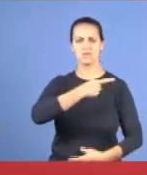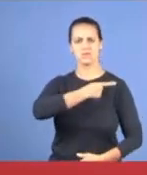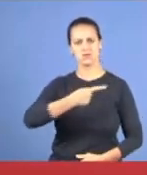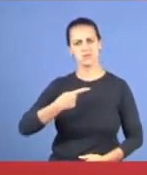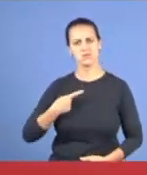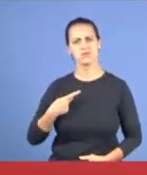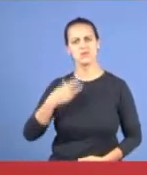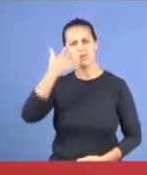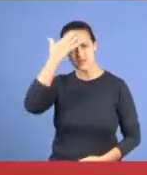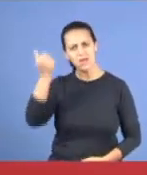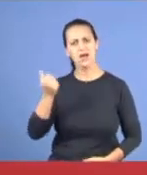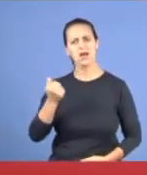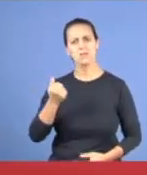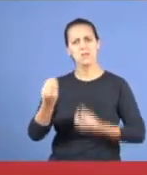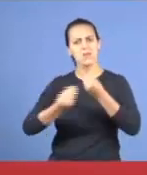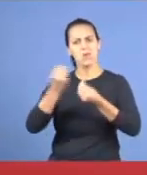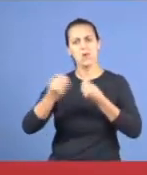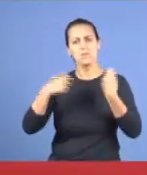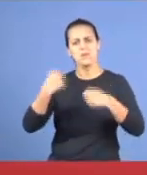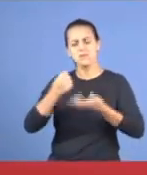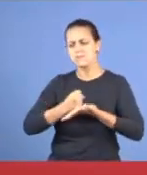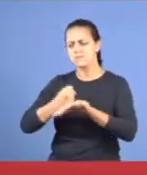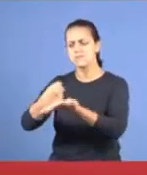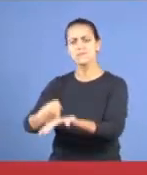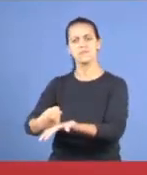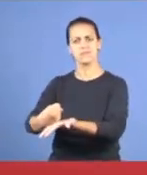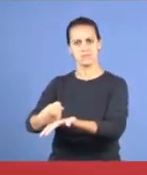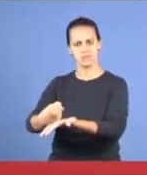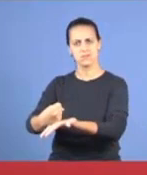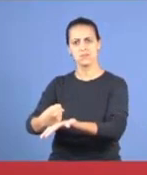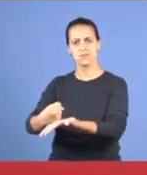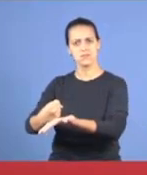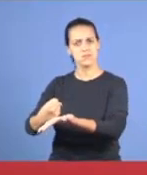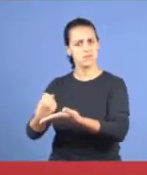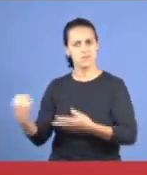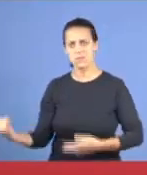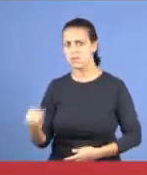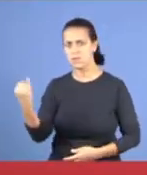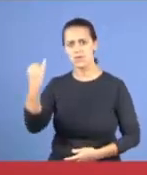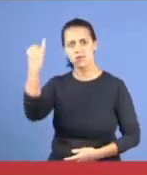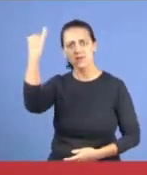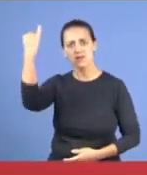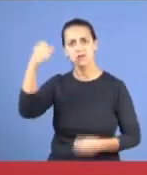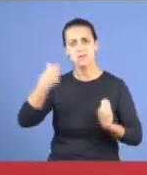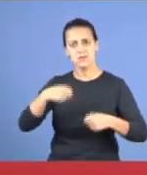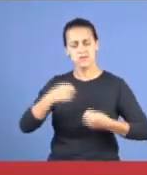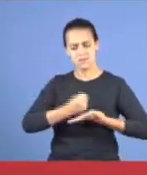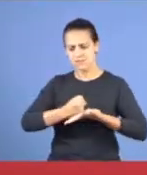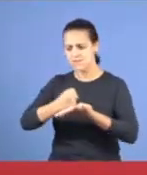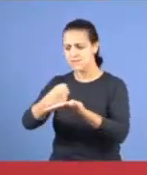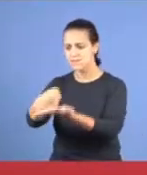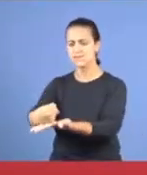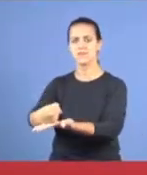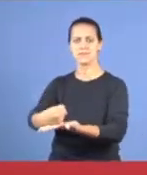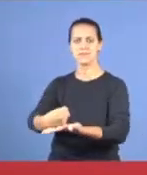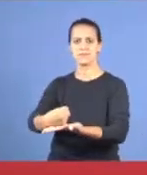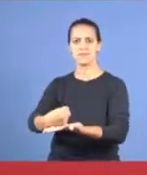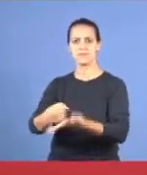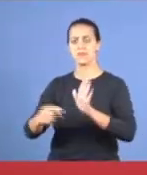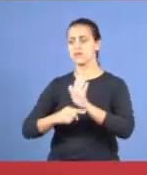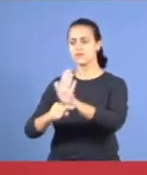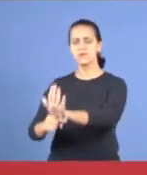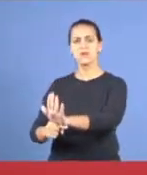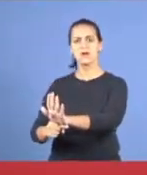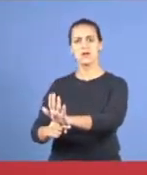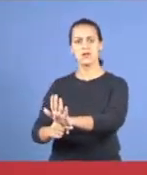contribuição dele, e o valor e a nobreza, do ministério, está na contribuição que ele dá, ele é